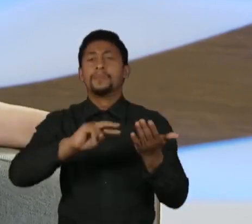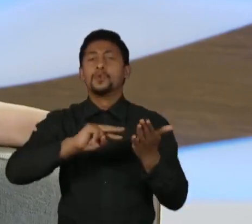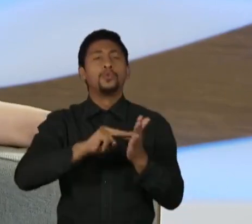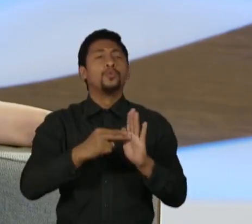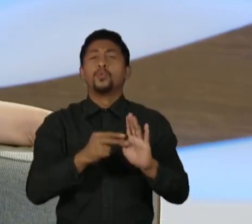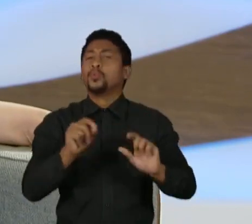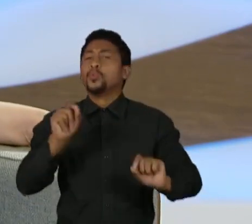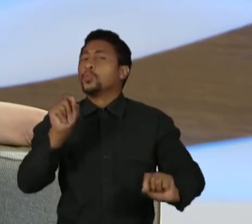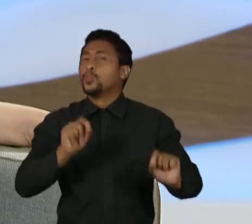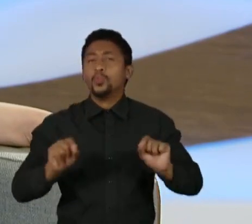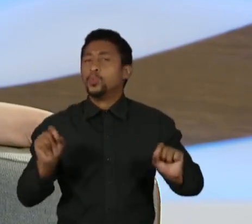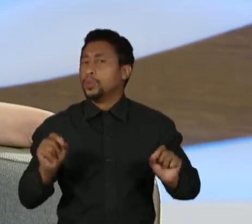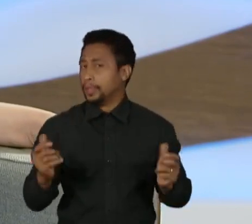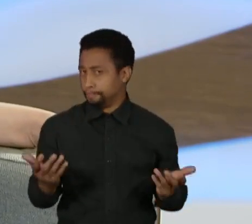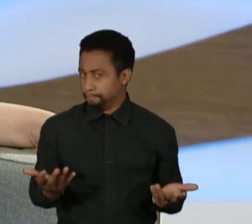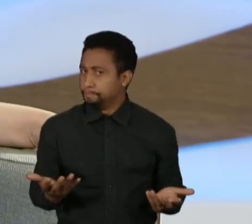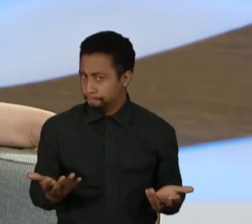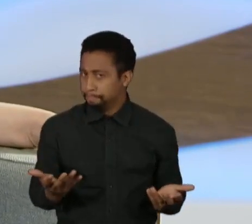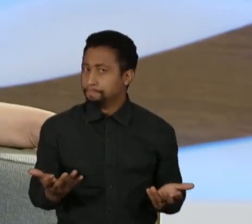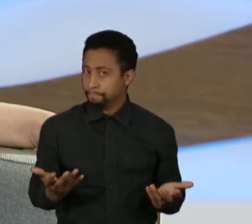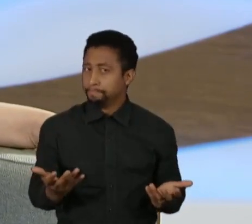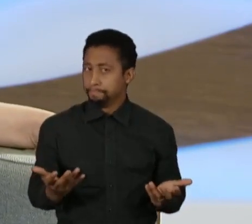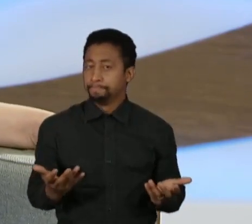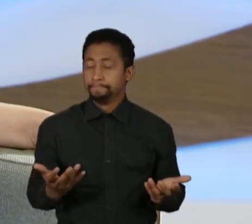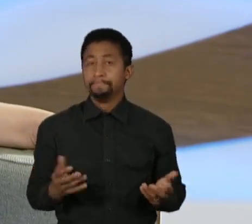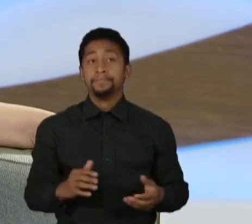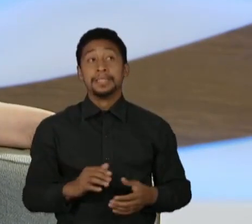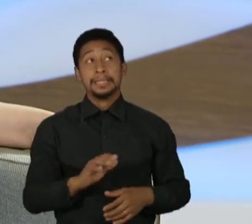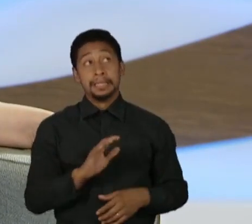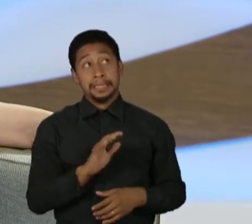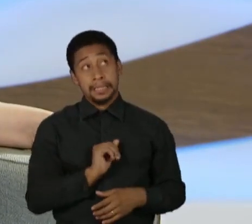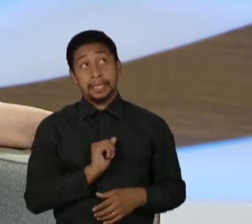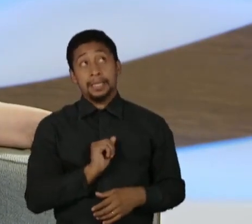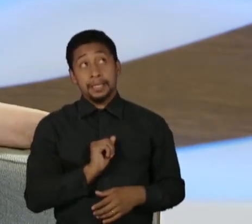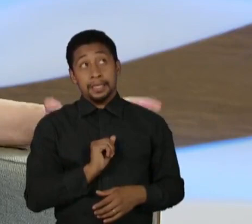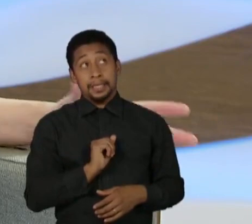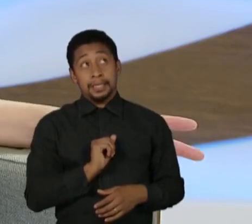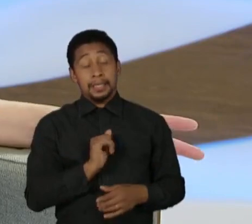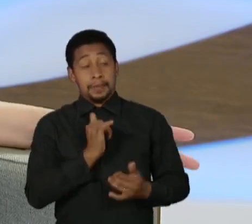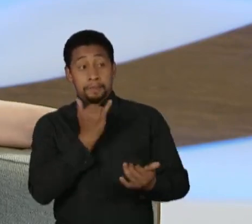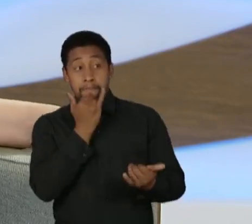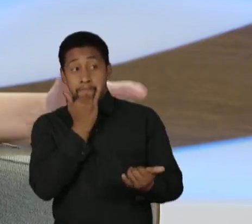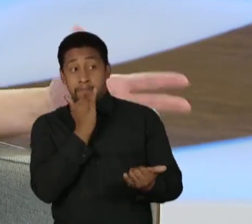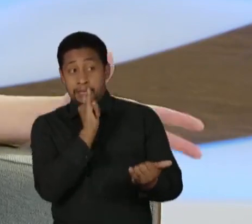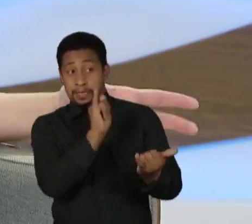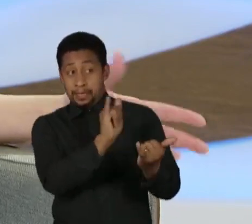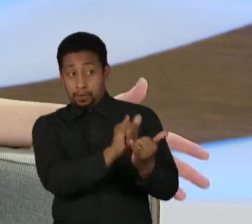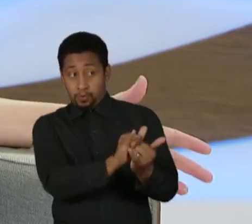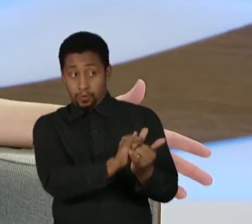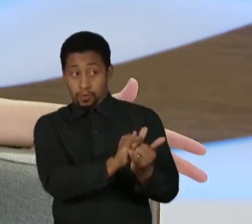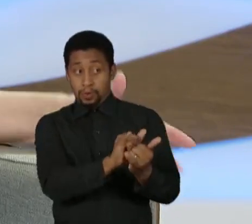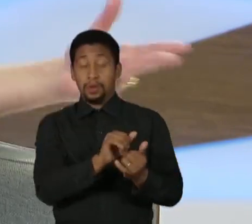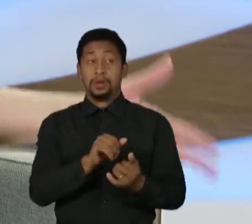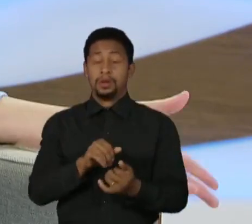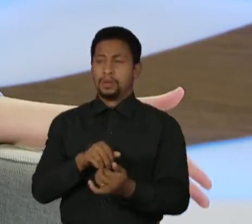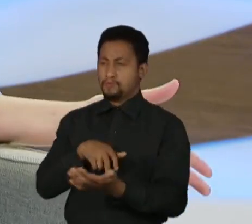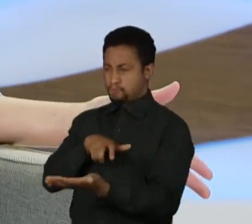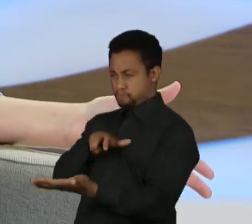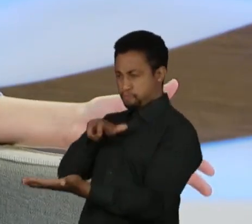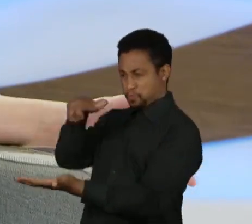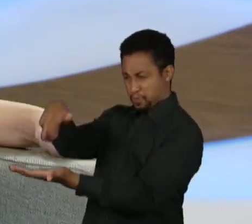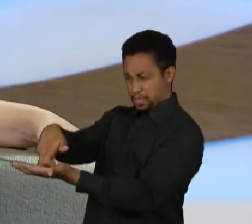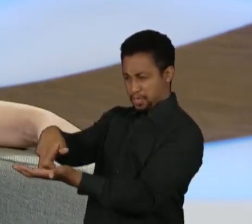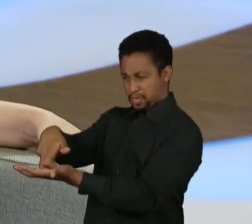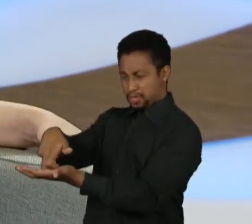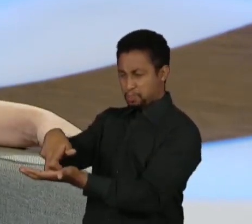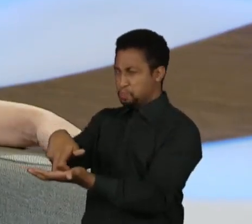trabalhar no livro. O perdão não é o contrário de punir. Você pode perdoar e punir.